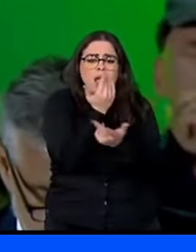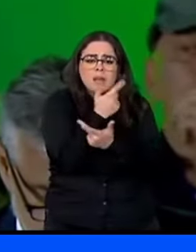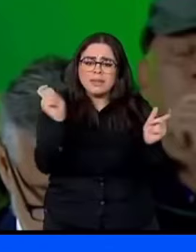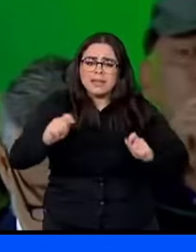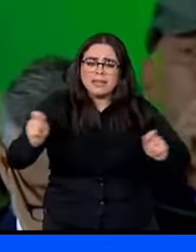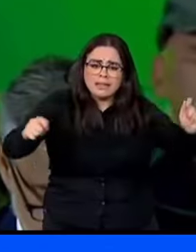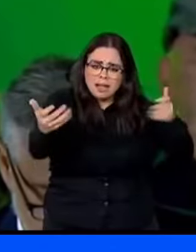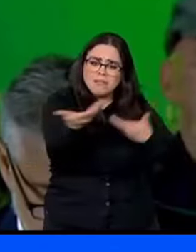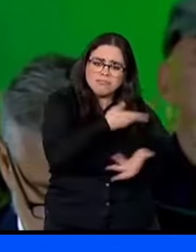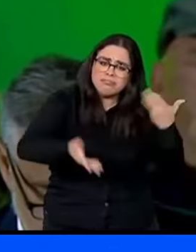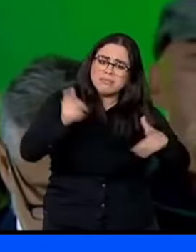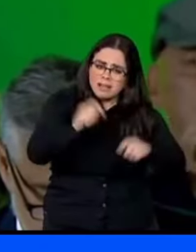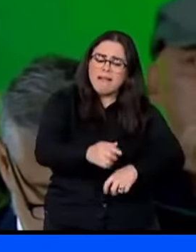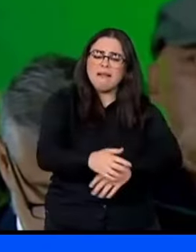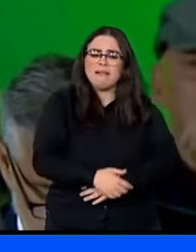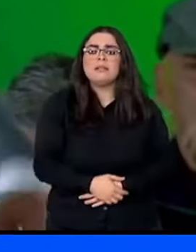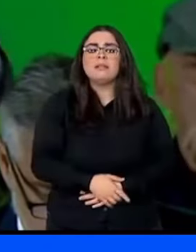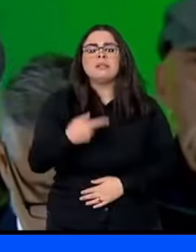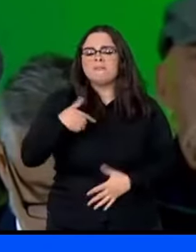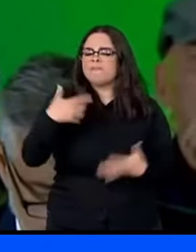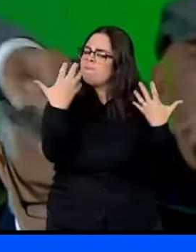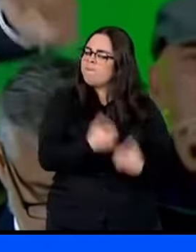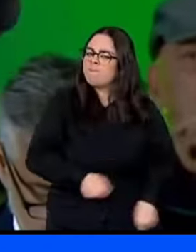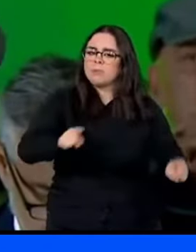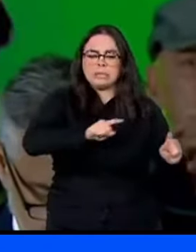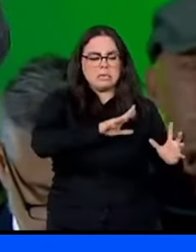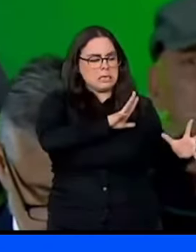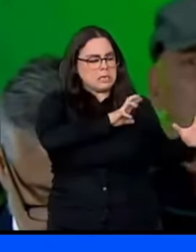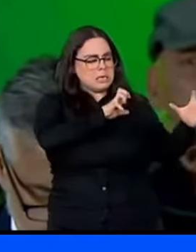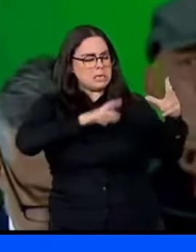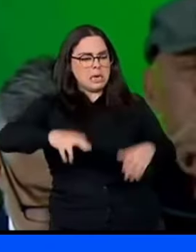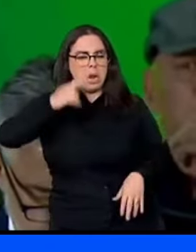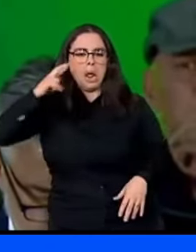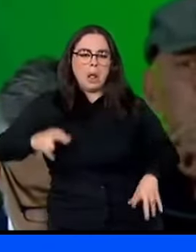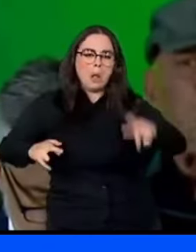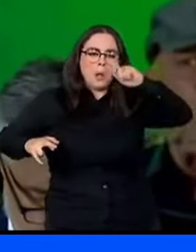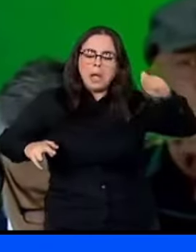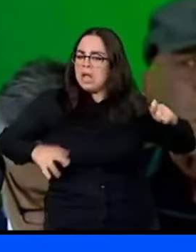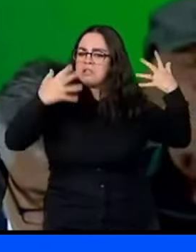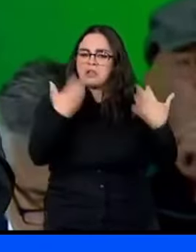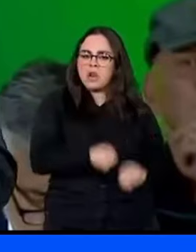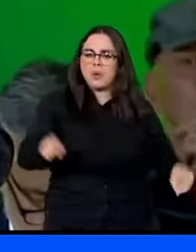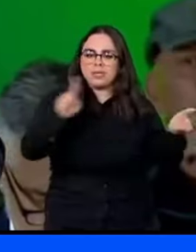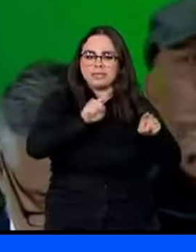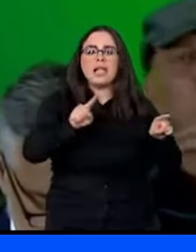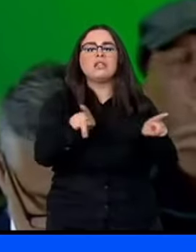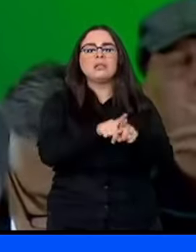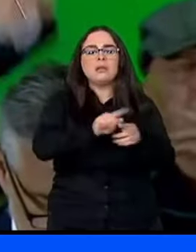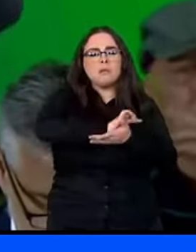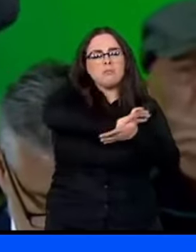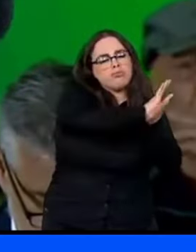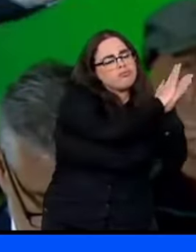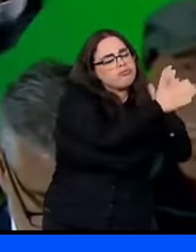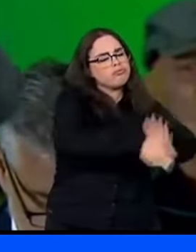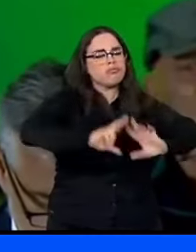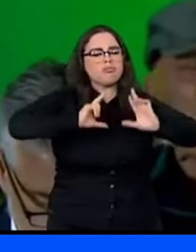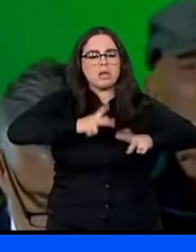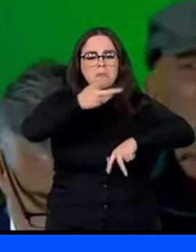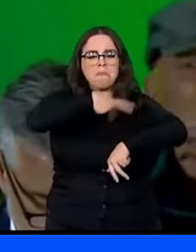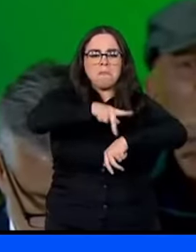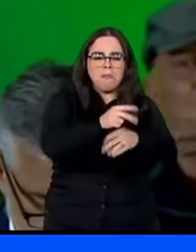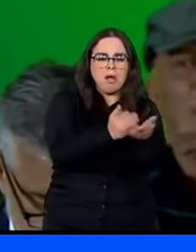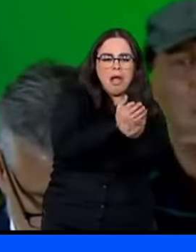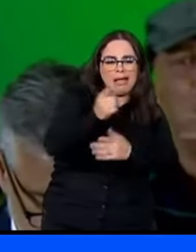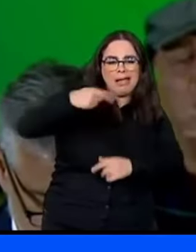suficiente Para todo mundo Eu não me conformo Com a guerra Da ruta Com a Ucrânia Eu não me conformo Com a chafina Que Israel está fazendo Na